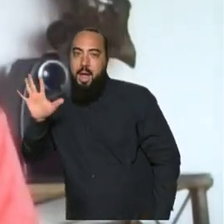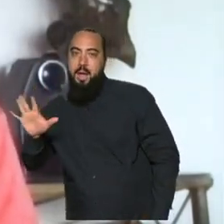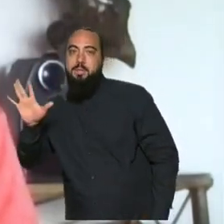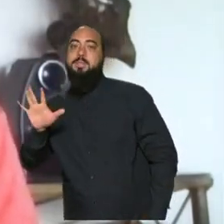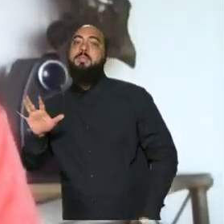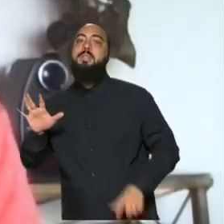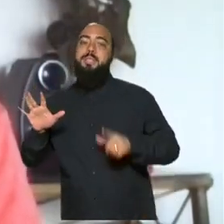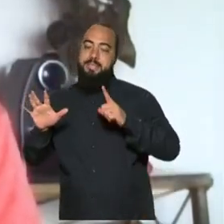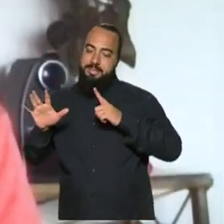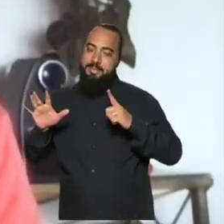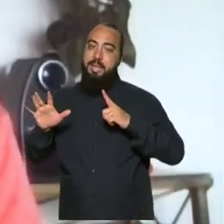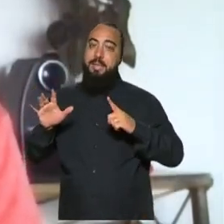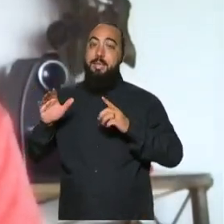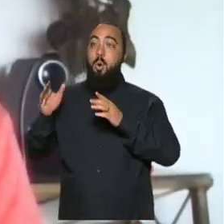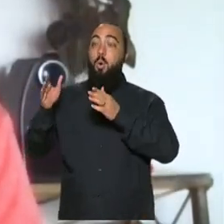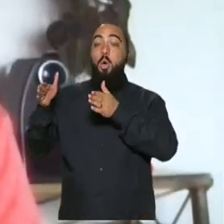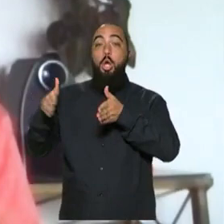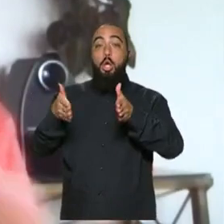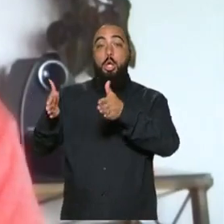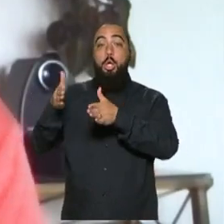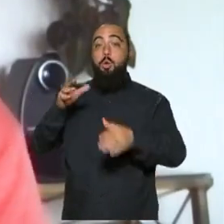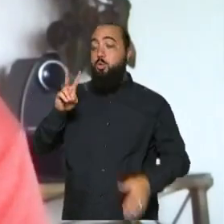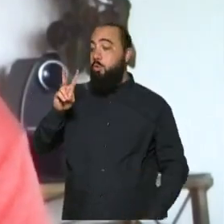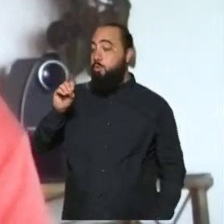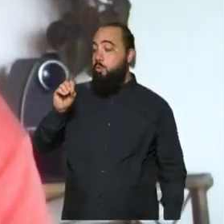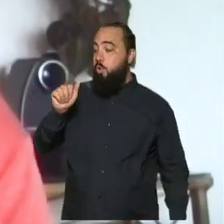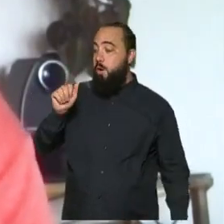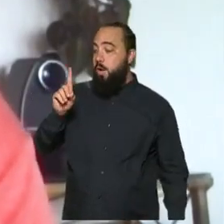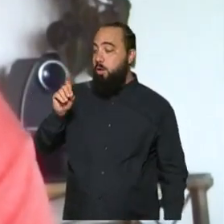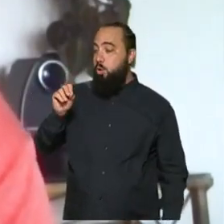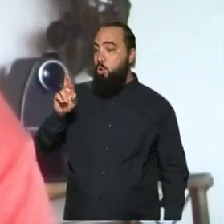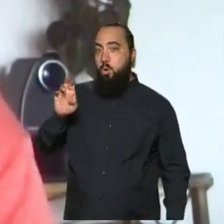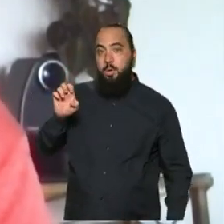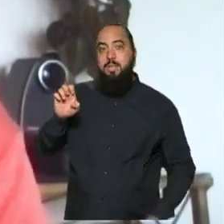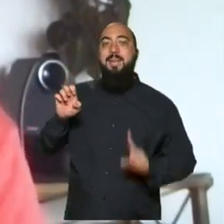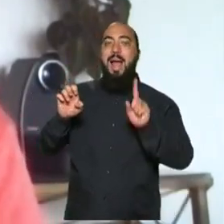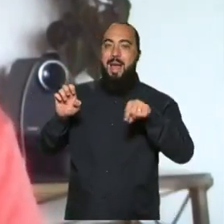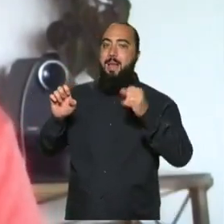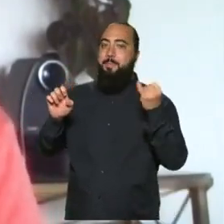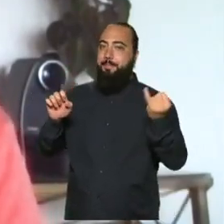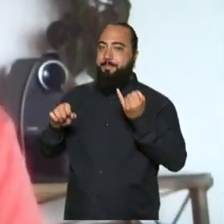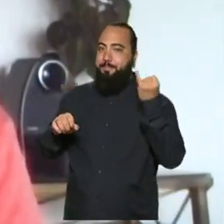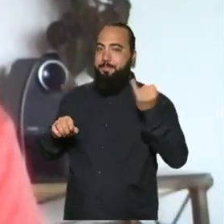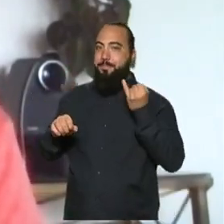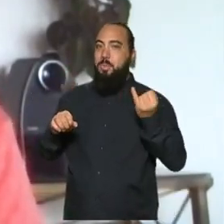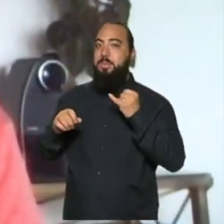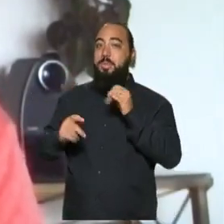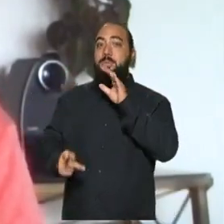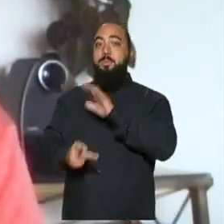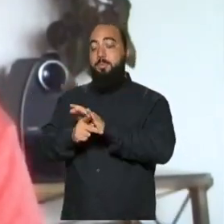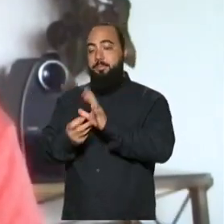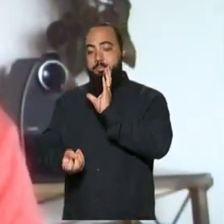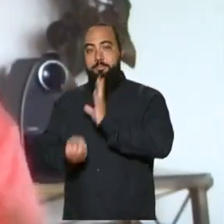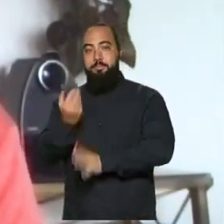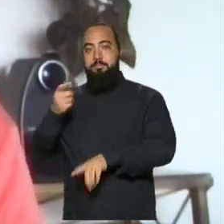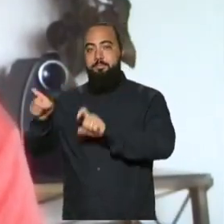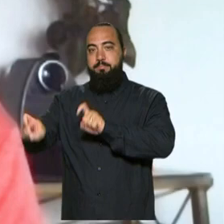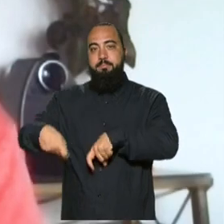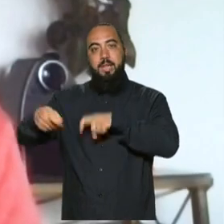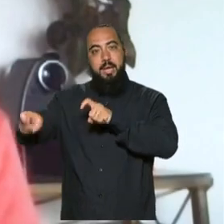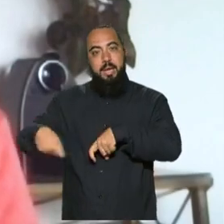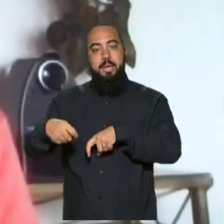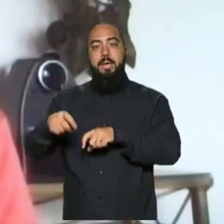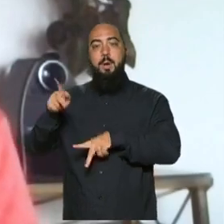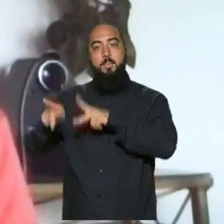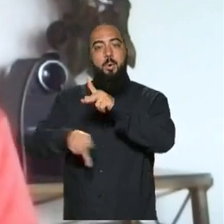voadores são obviamente extremamente importantes para a produção agrícola, para a população